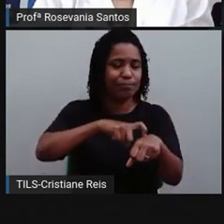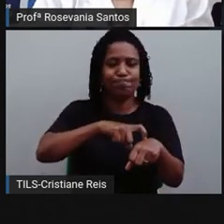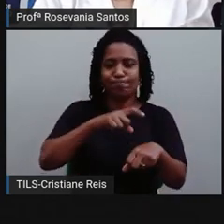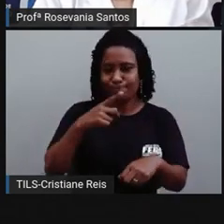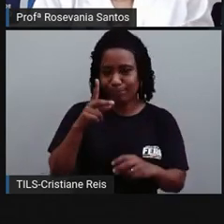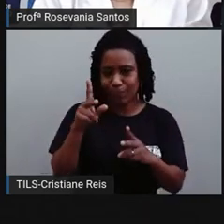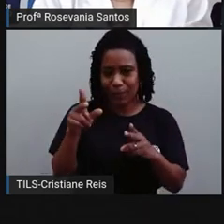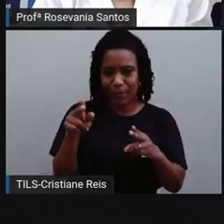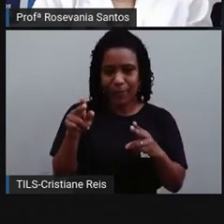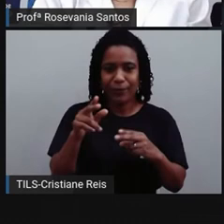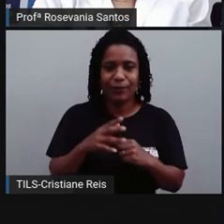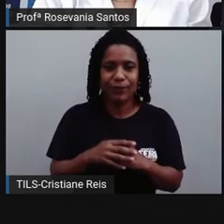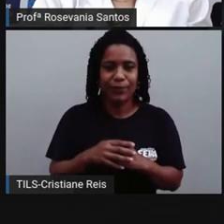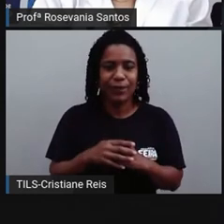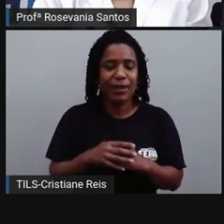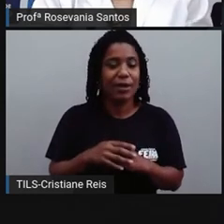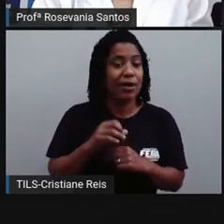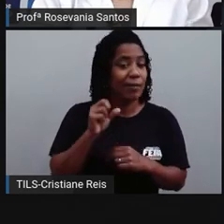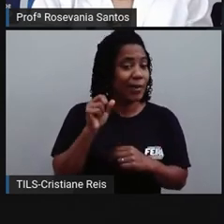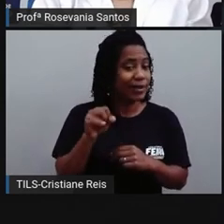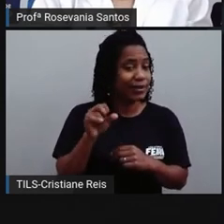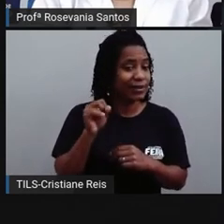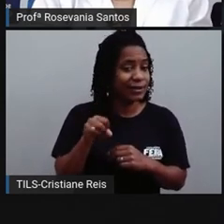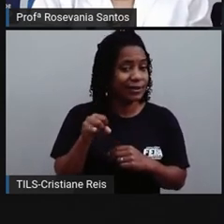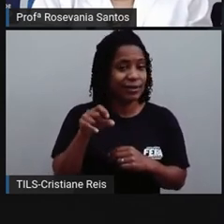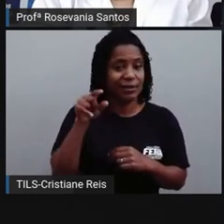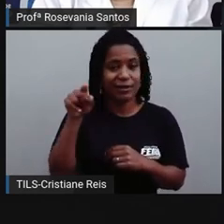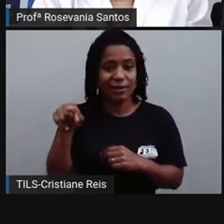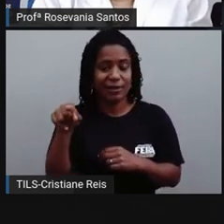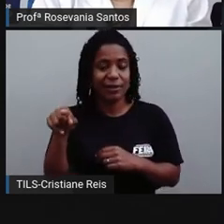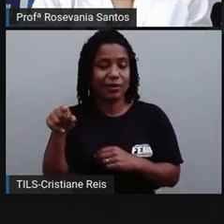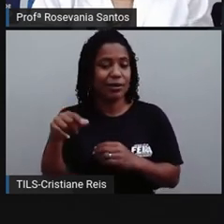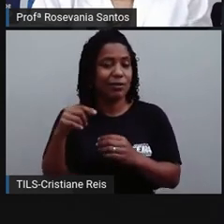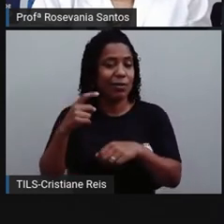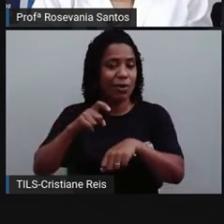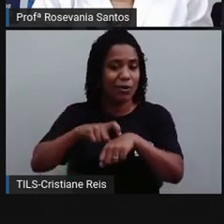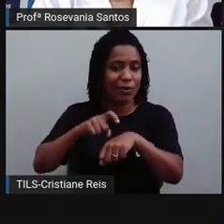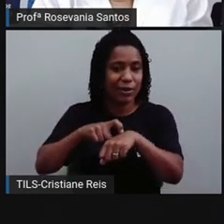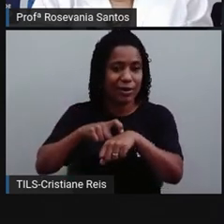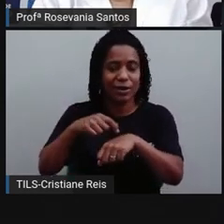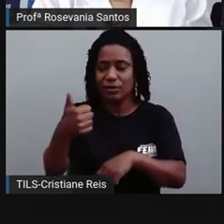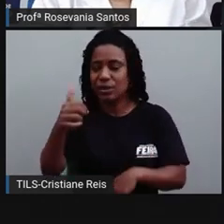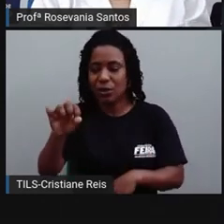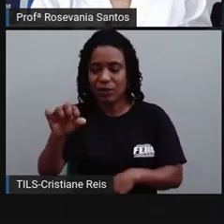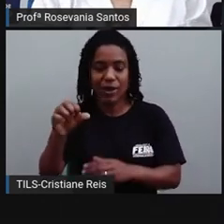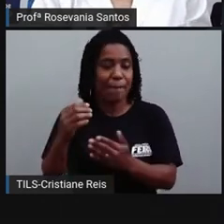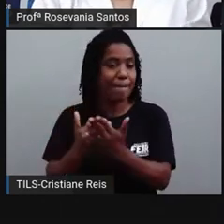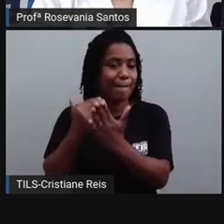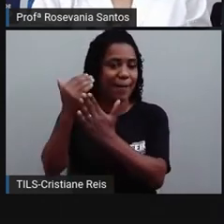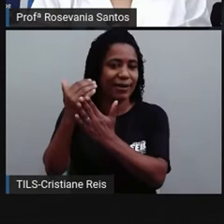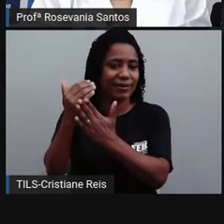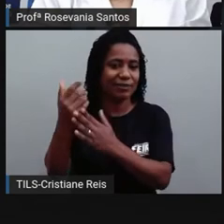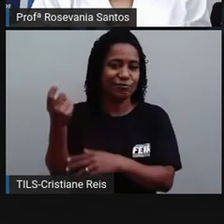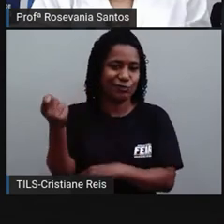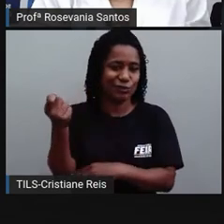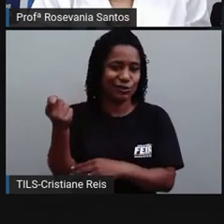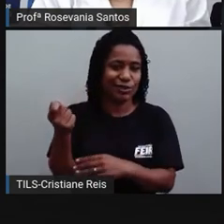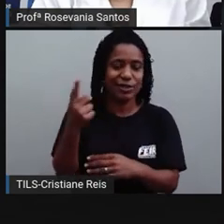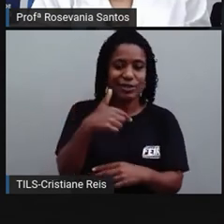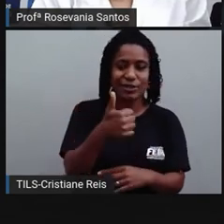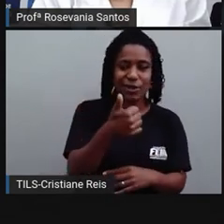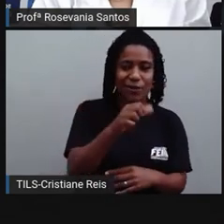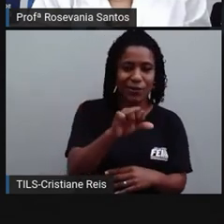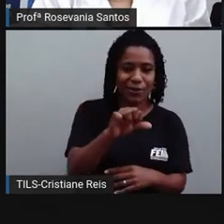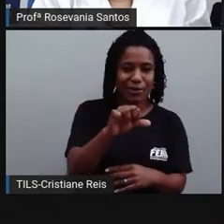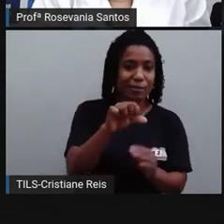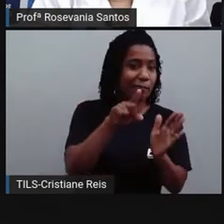aqui que tem uma hora a mais, já é 20. Aqui que tem uma hora a menos, já vão ser 18 horas. E aqui, 17 horas.